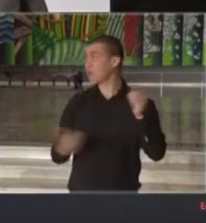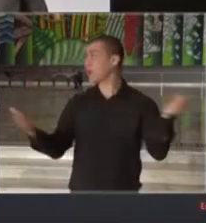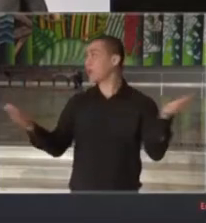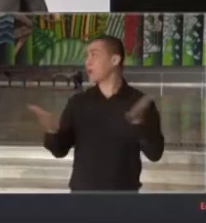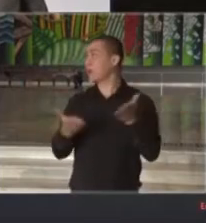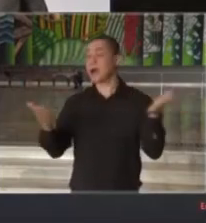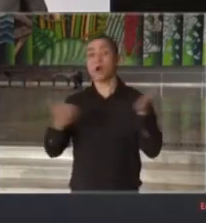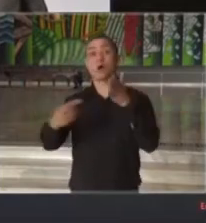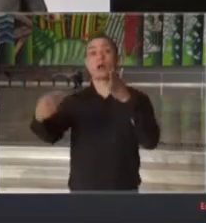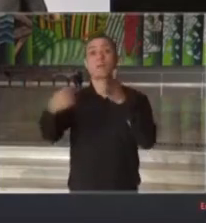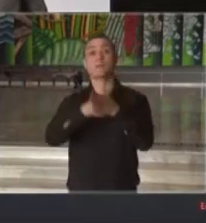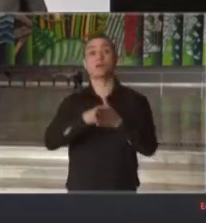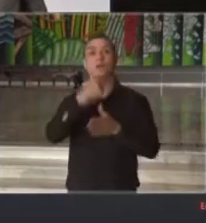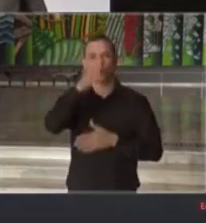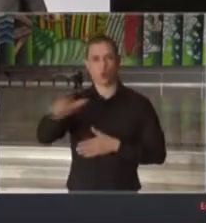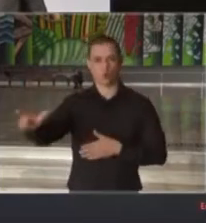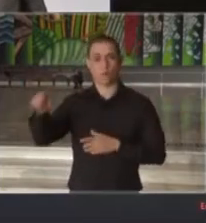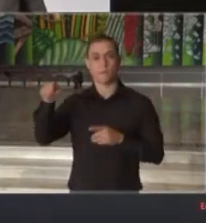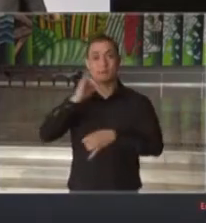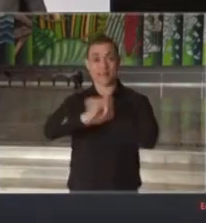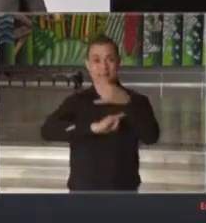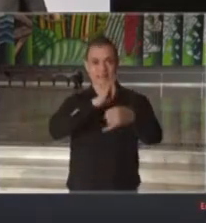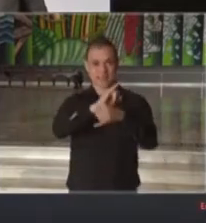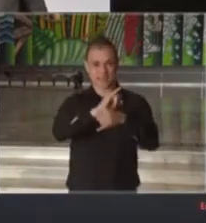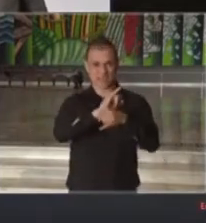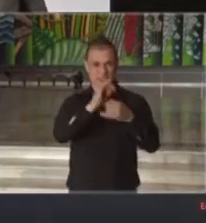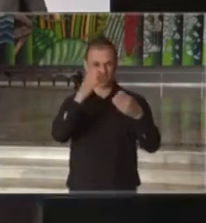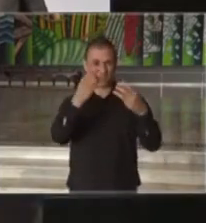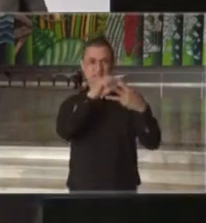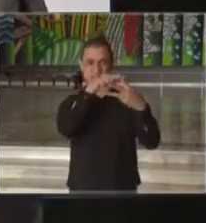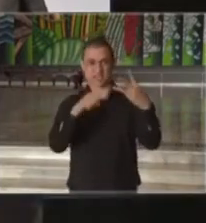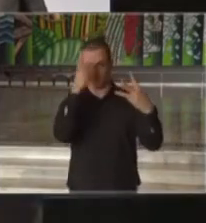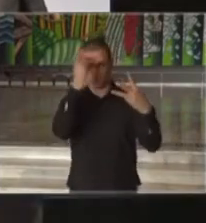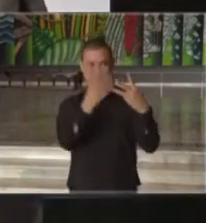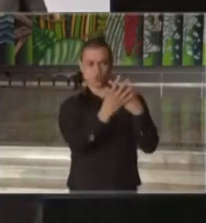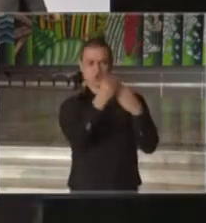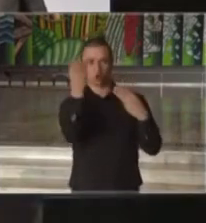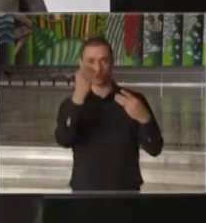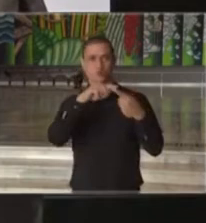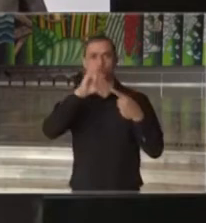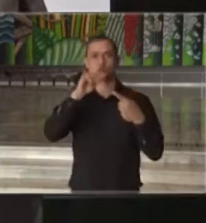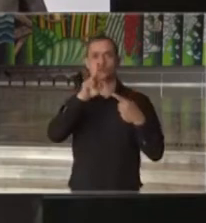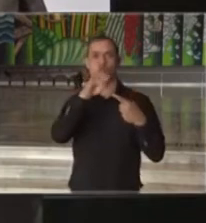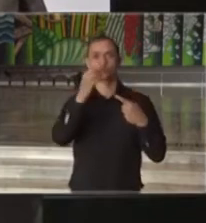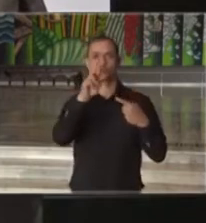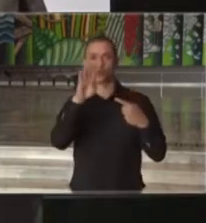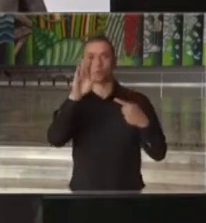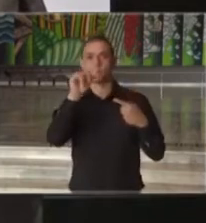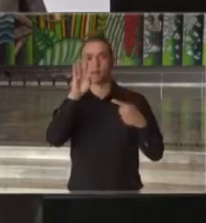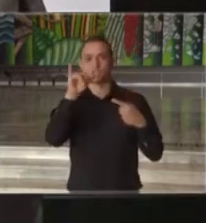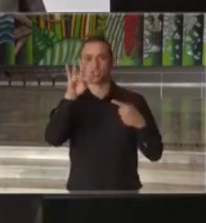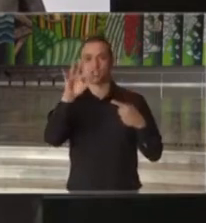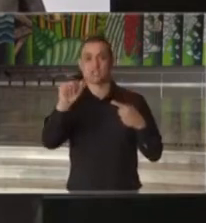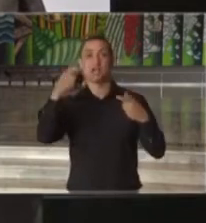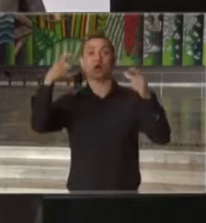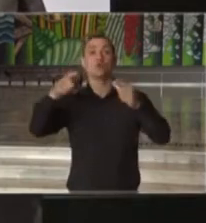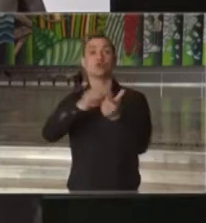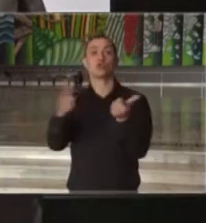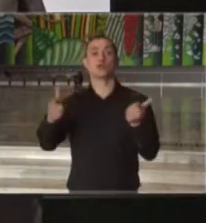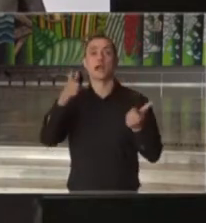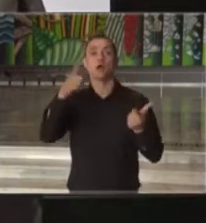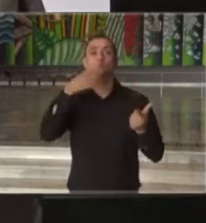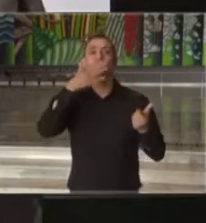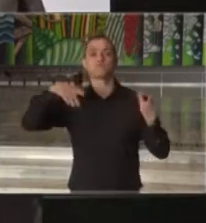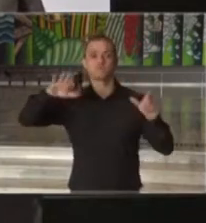às perguntas que são comuns a três jornalistas. Júnior Batista, do jornal A Tribuna de Santos, aqui no